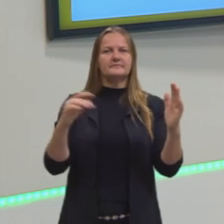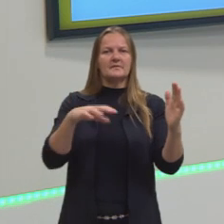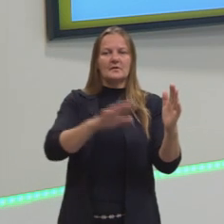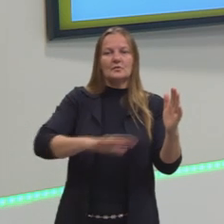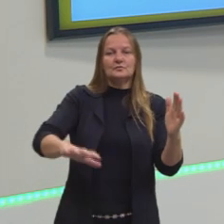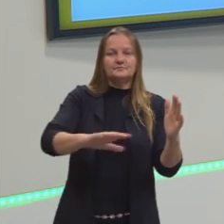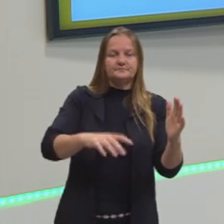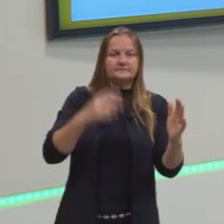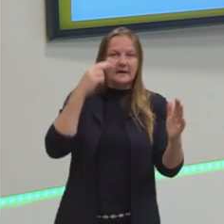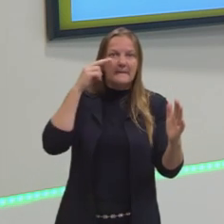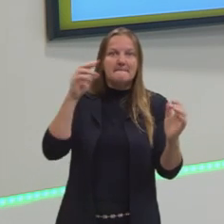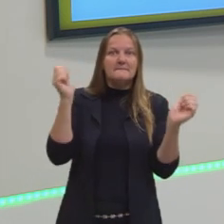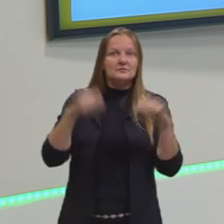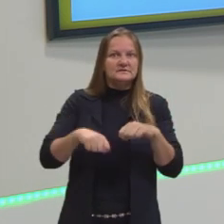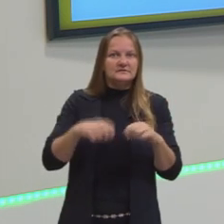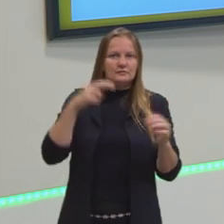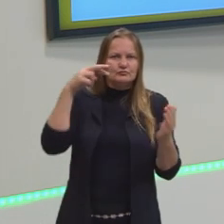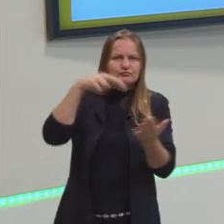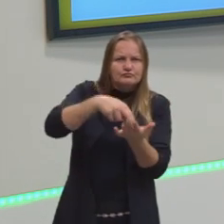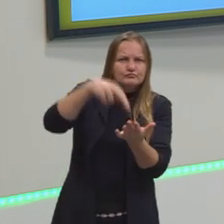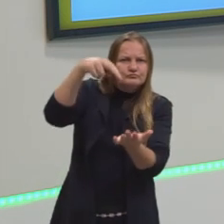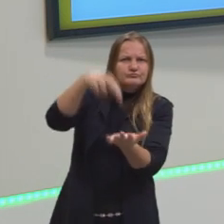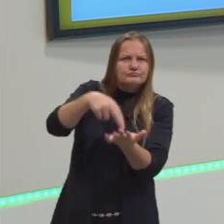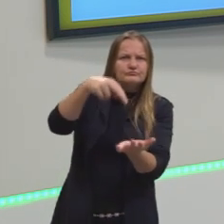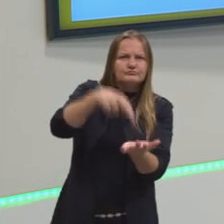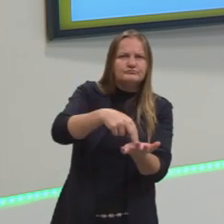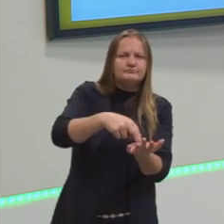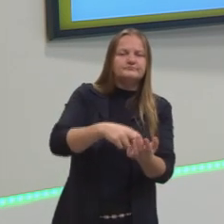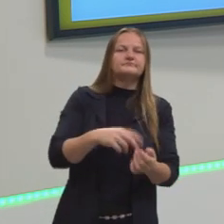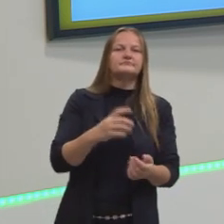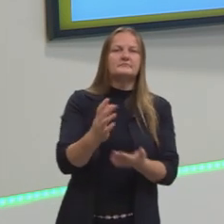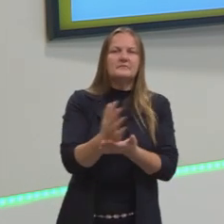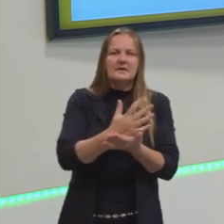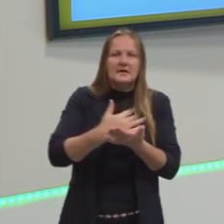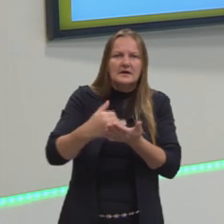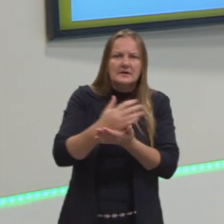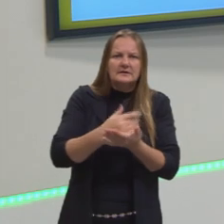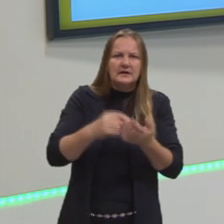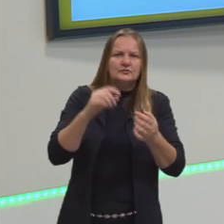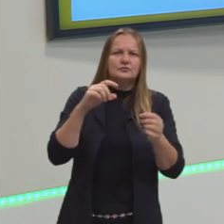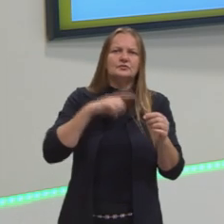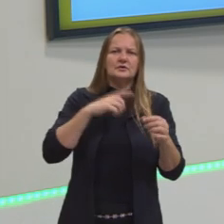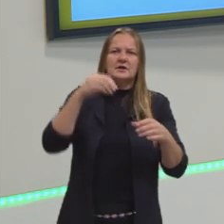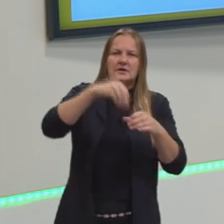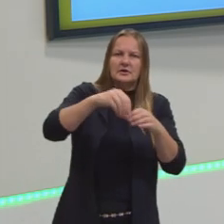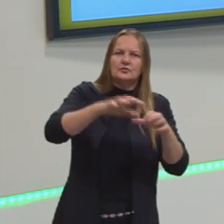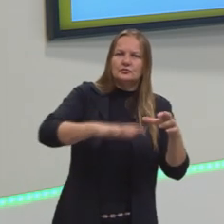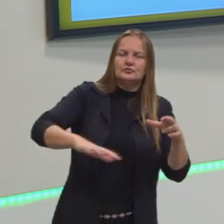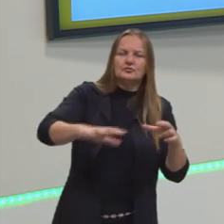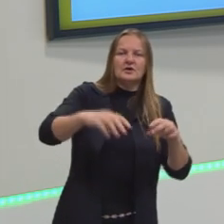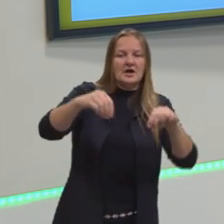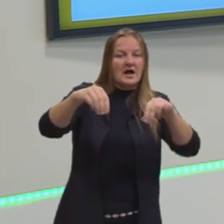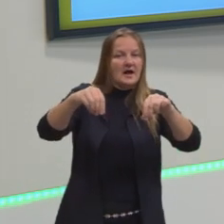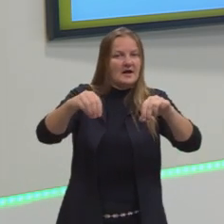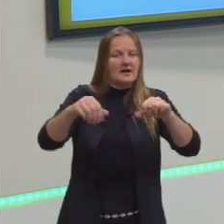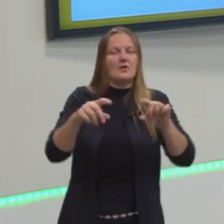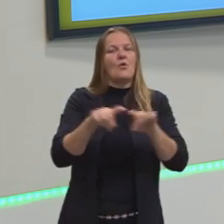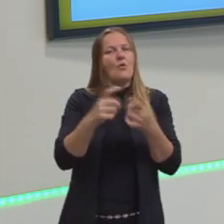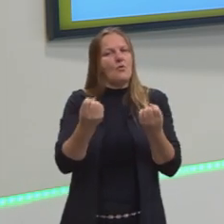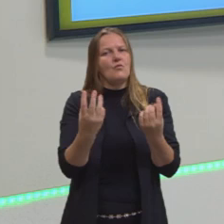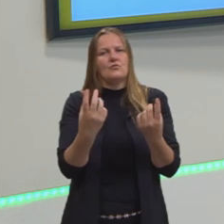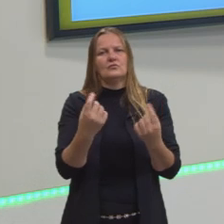onde devem ser registrados, devem ser levantados alguns dados. e dentro daquele espaço, pode ser um terreno, alguma coisa assim,